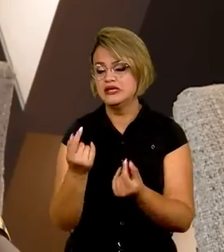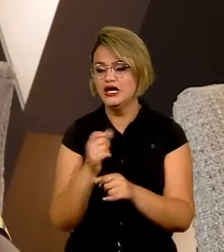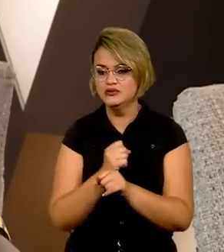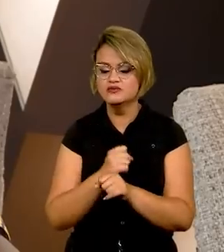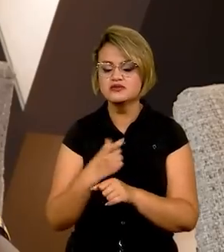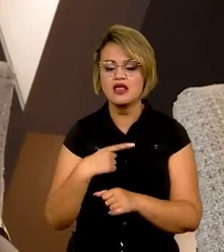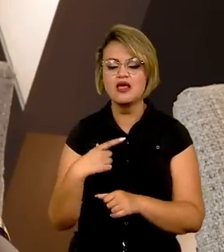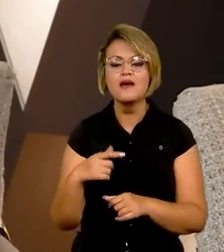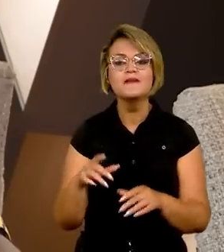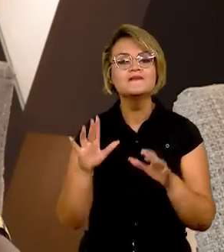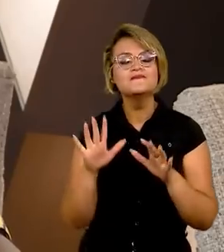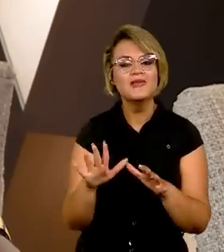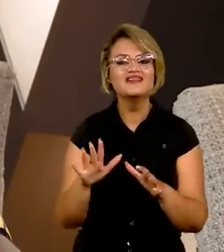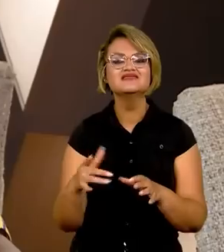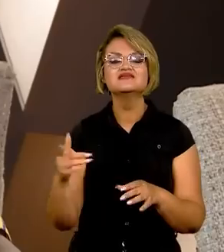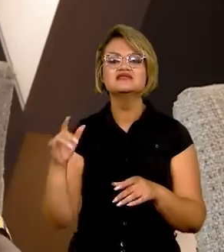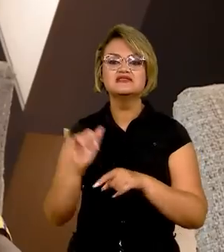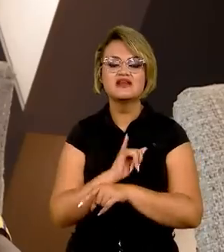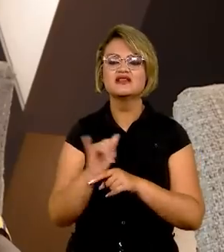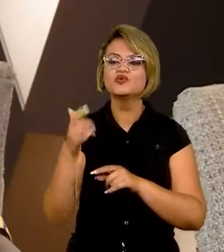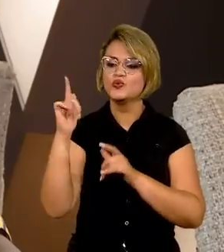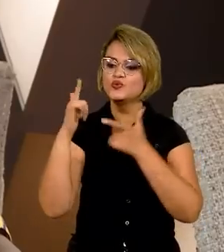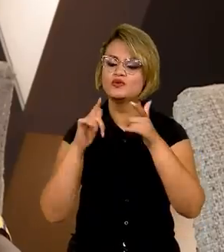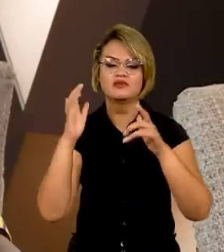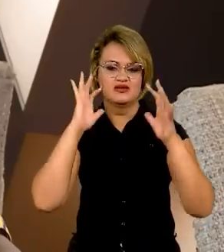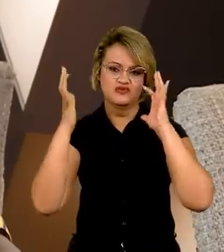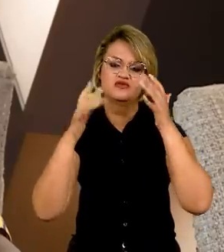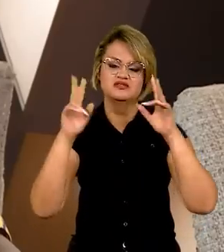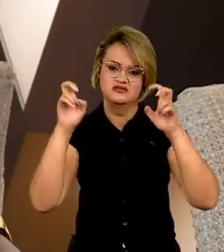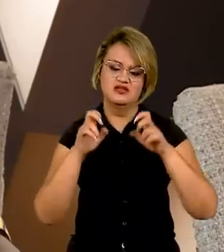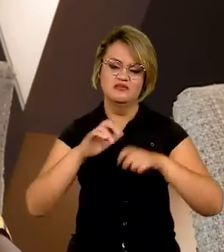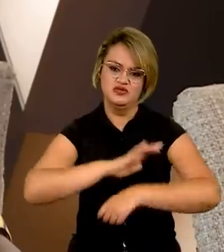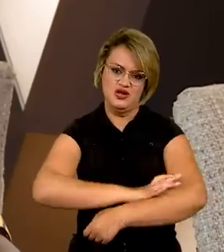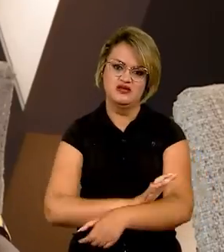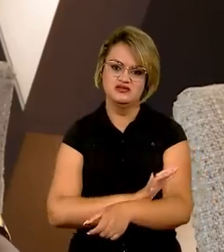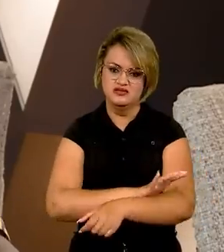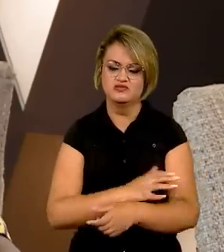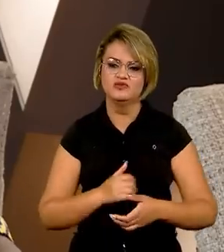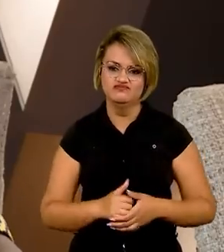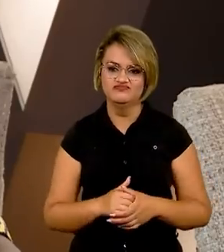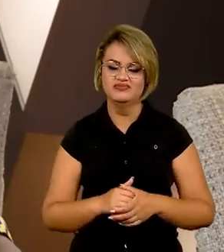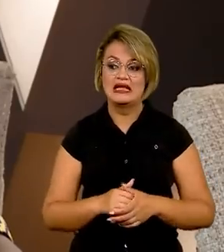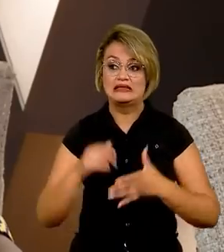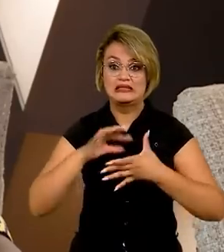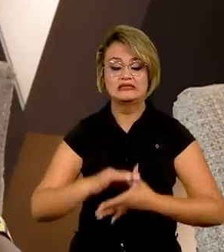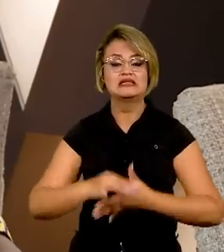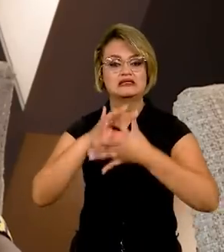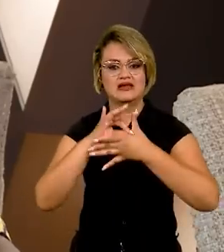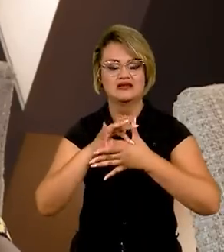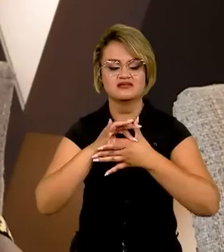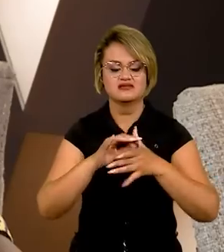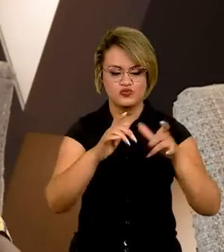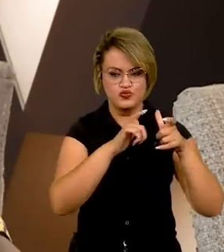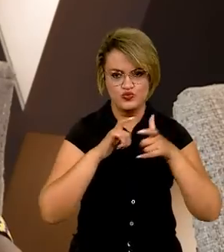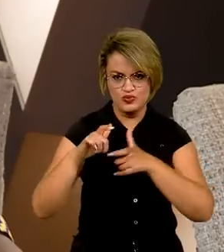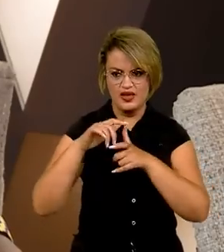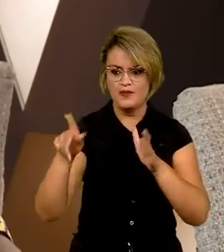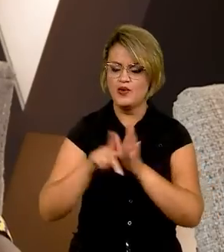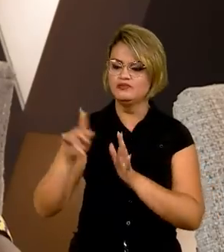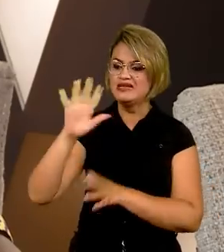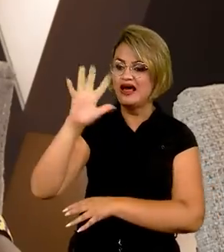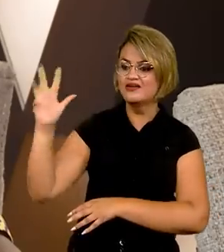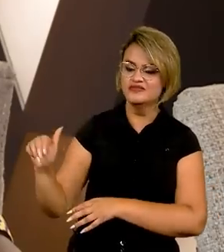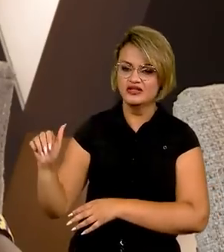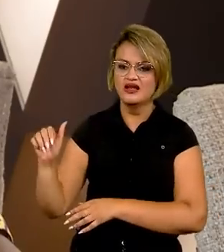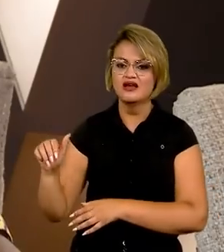mas existem várias formas de combater esta questão racial. É lideranças locais africanas